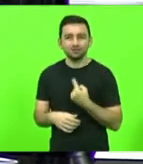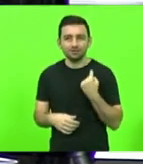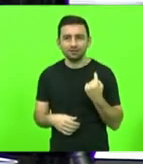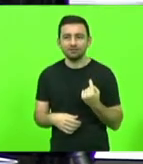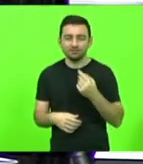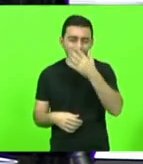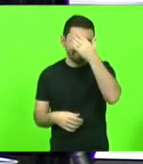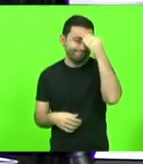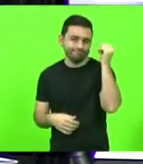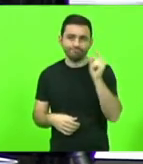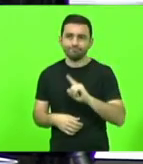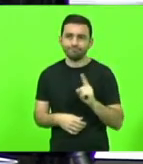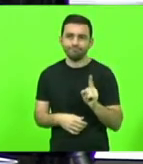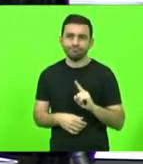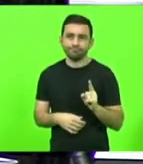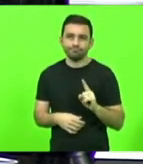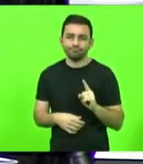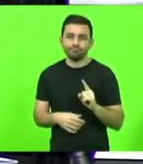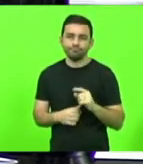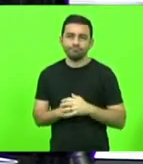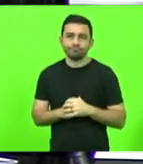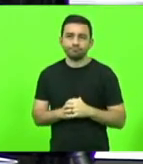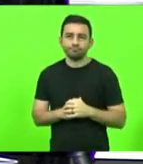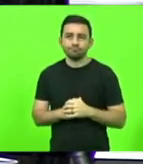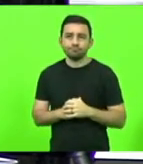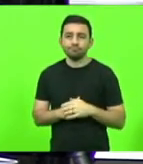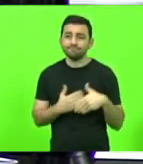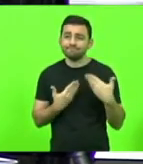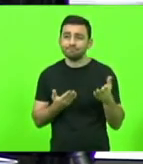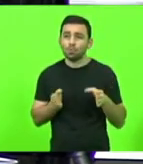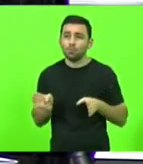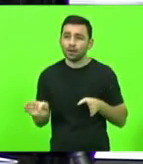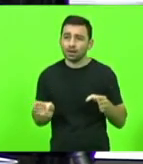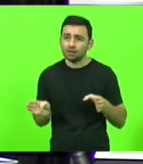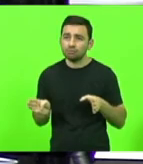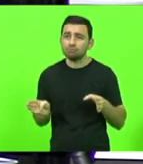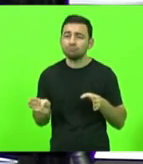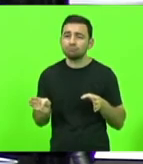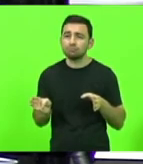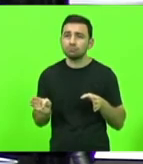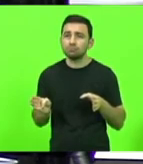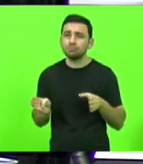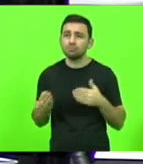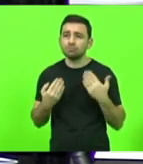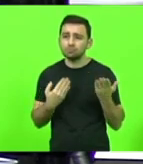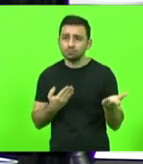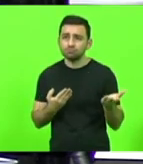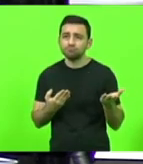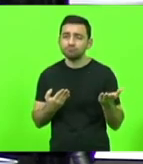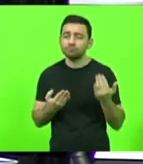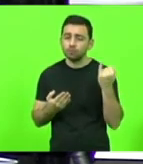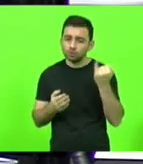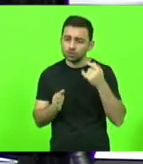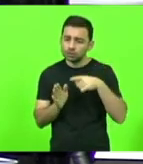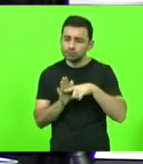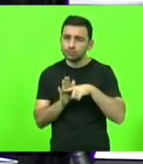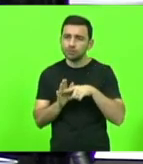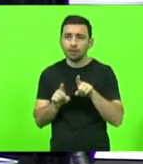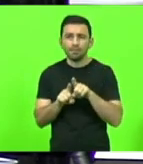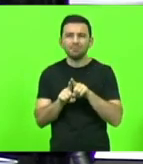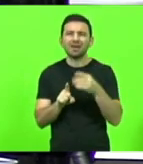esquecer desse momento, não só crítico, mas também de uma mancha.